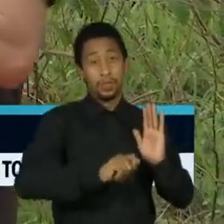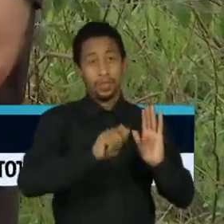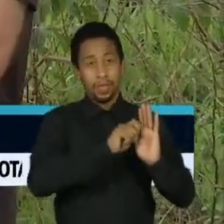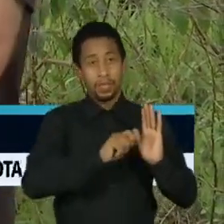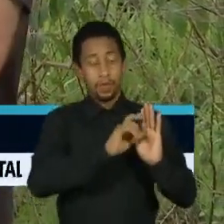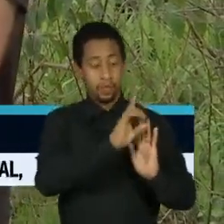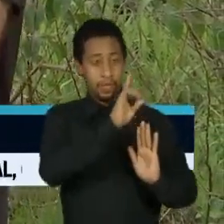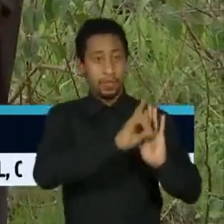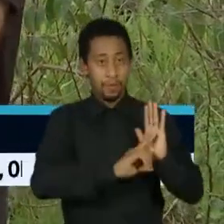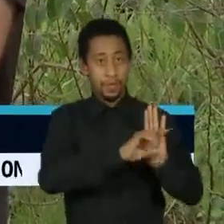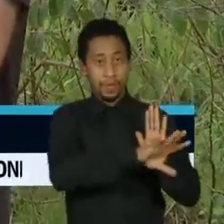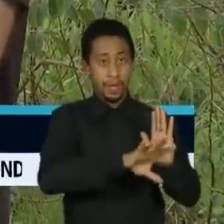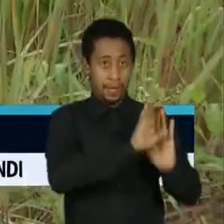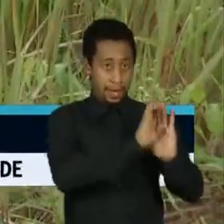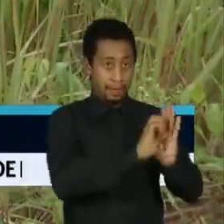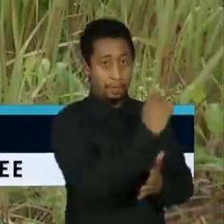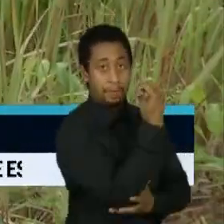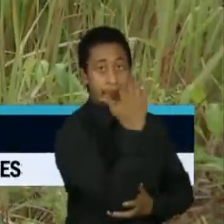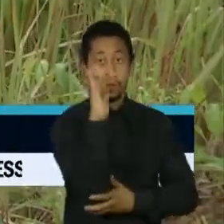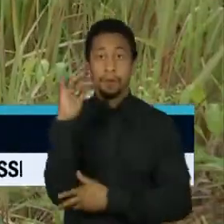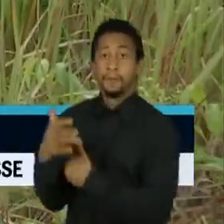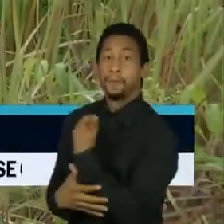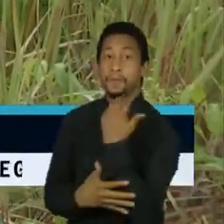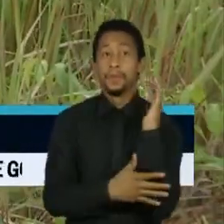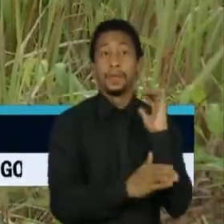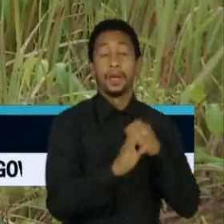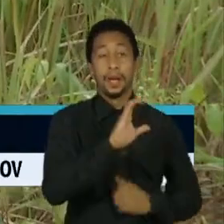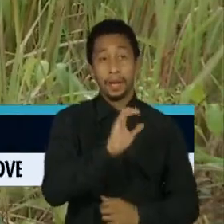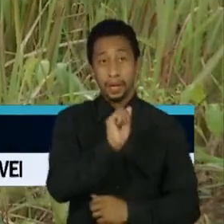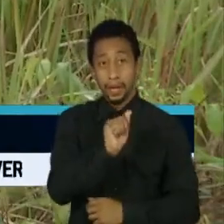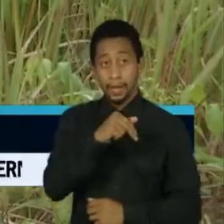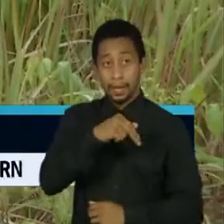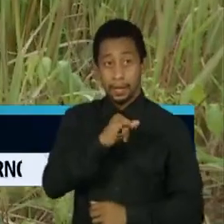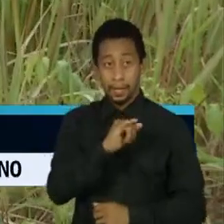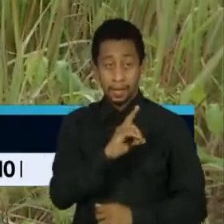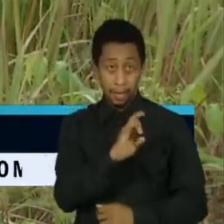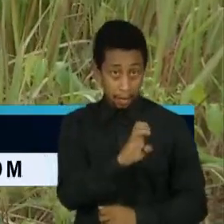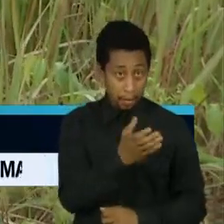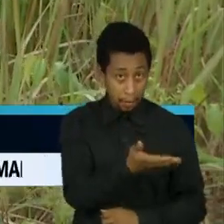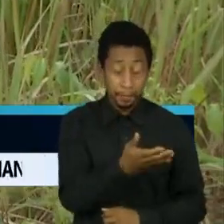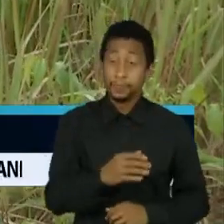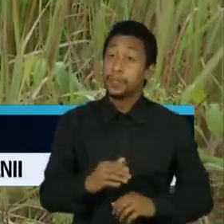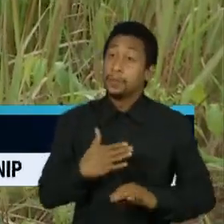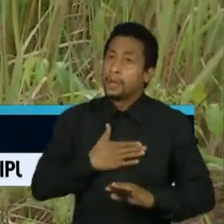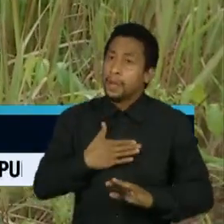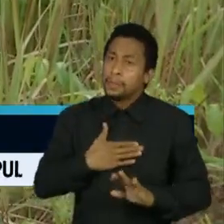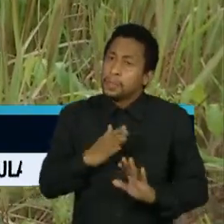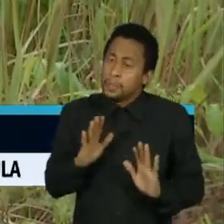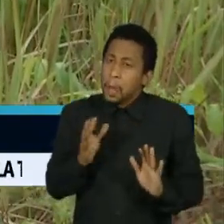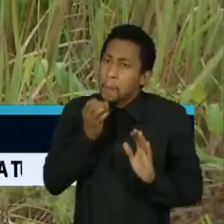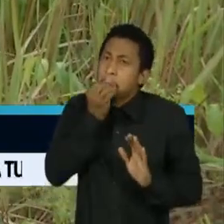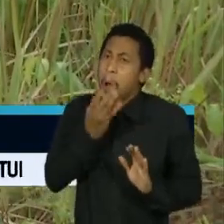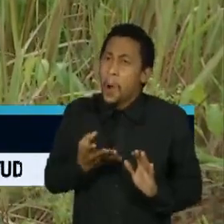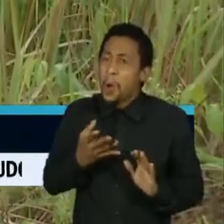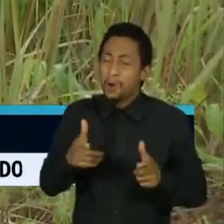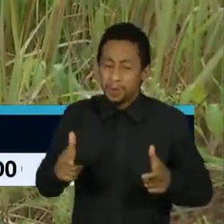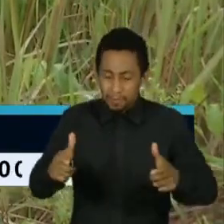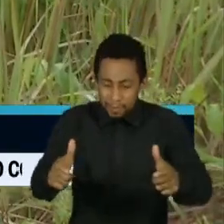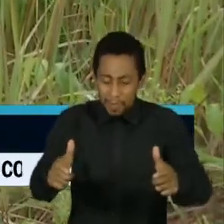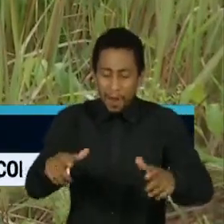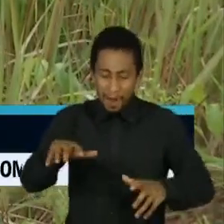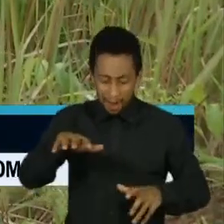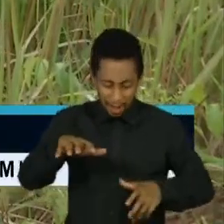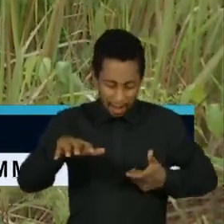Etnoambiental Canindé. Para mim é importante porque a gente pode ver a terra, ver como está